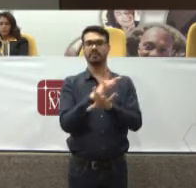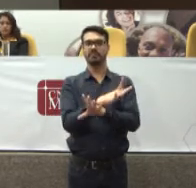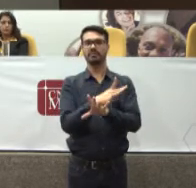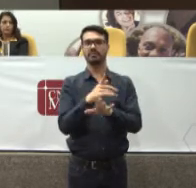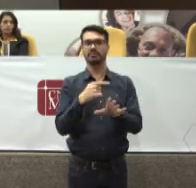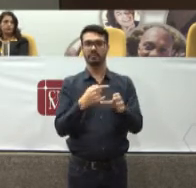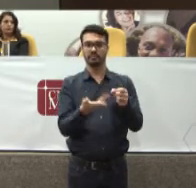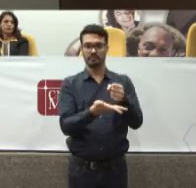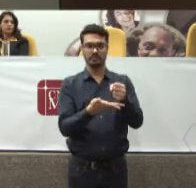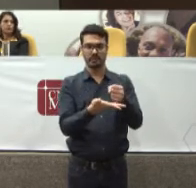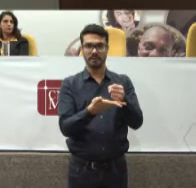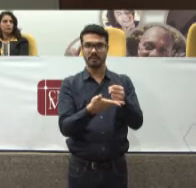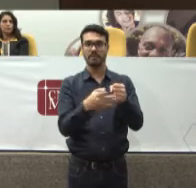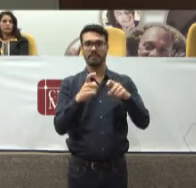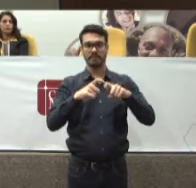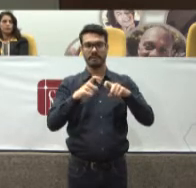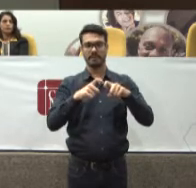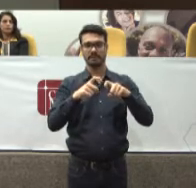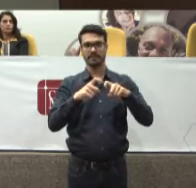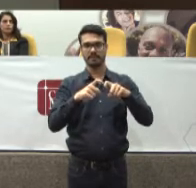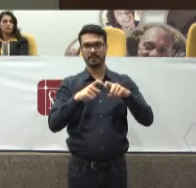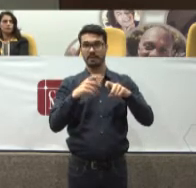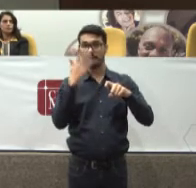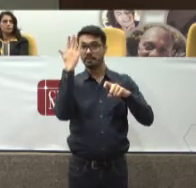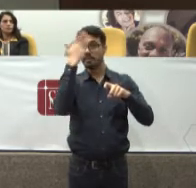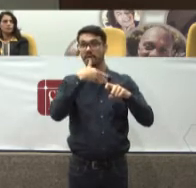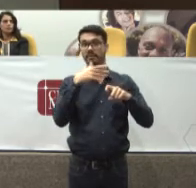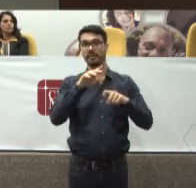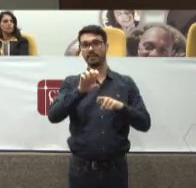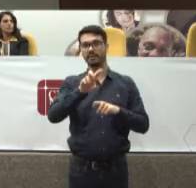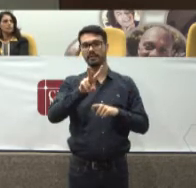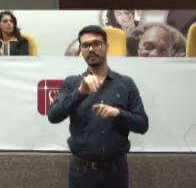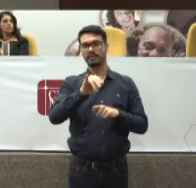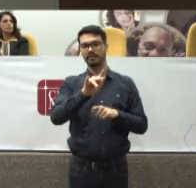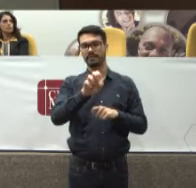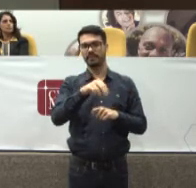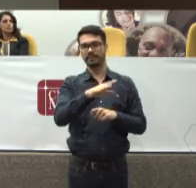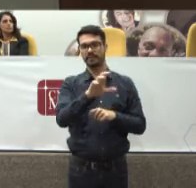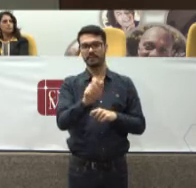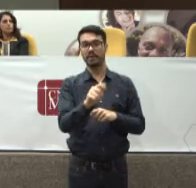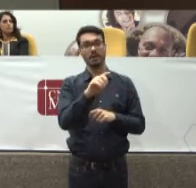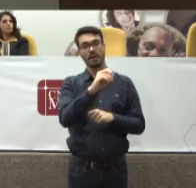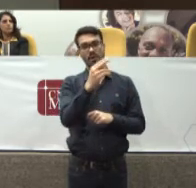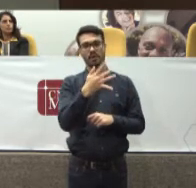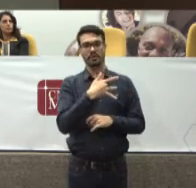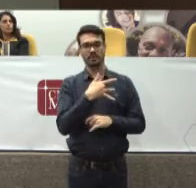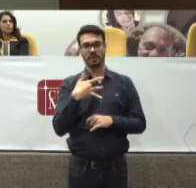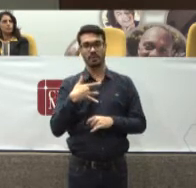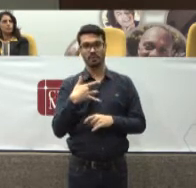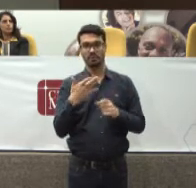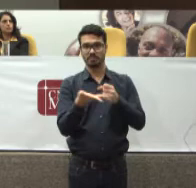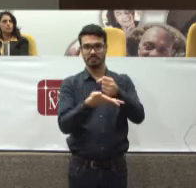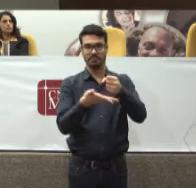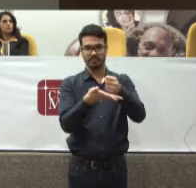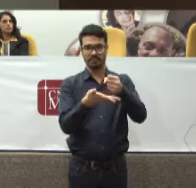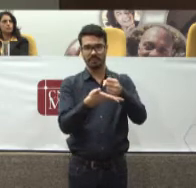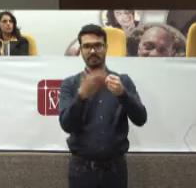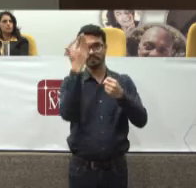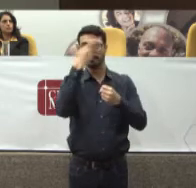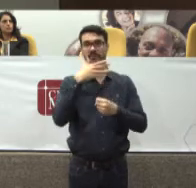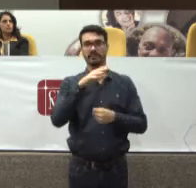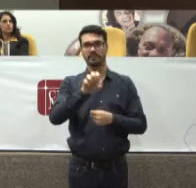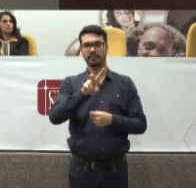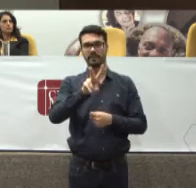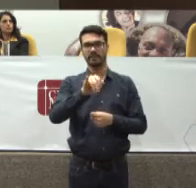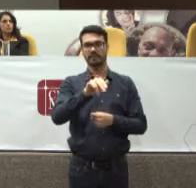medicina Baseada em evidência Ou saúde Baseada em evidência O que